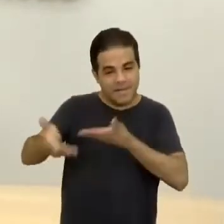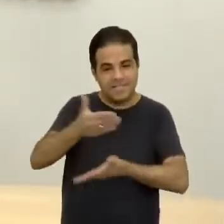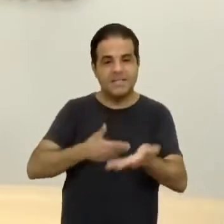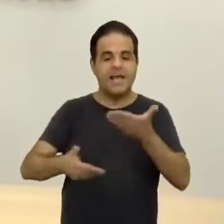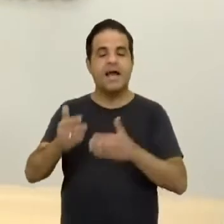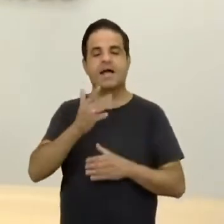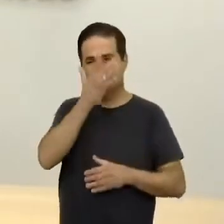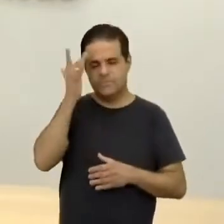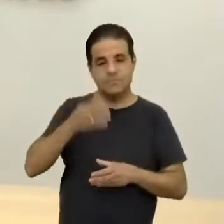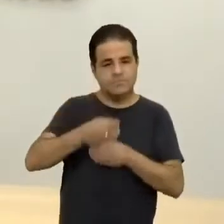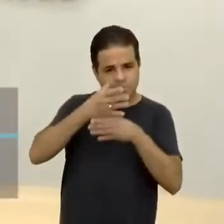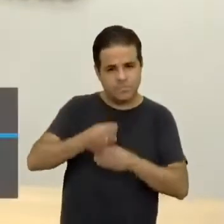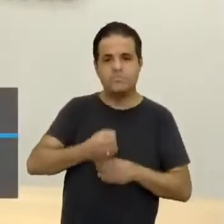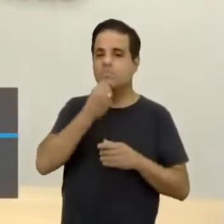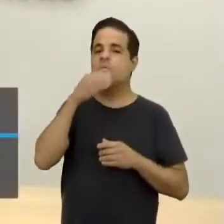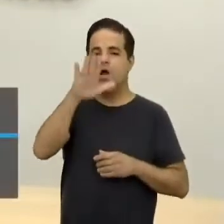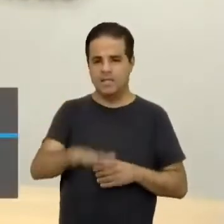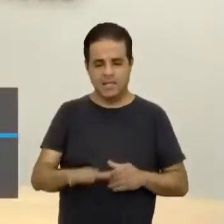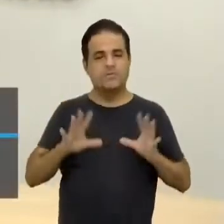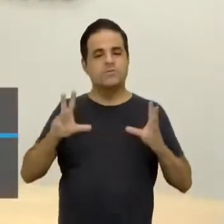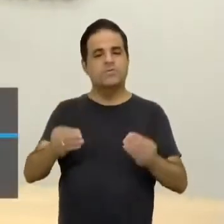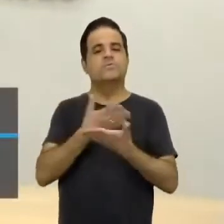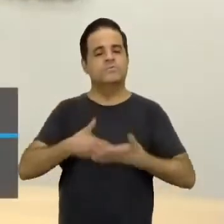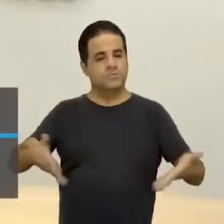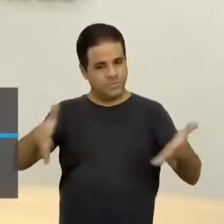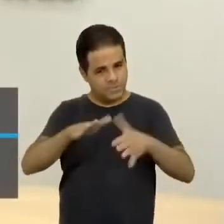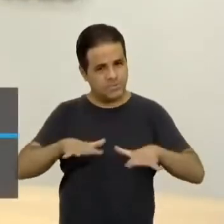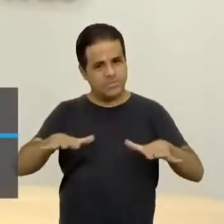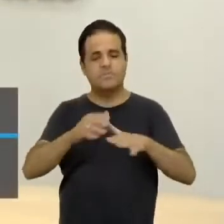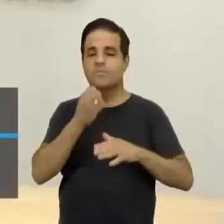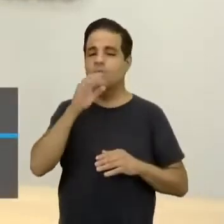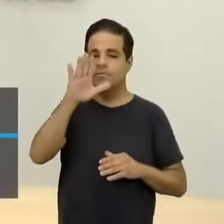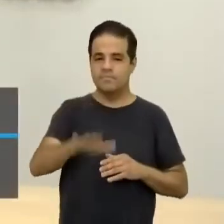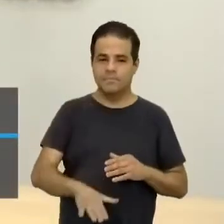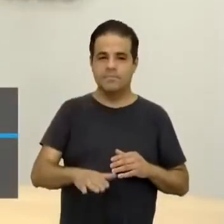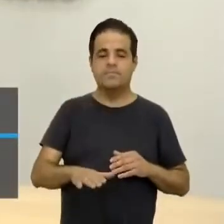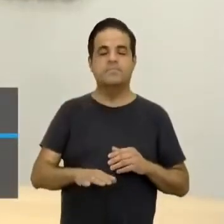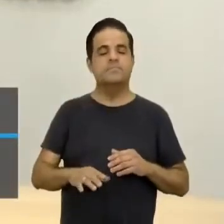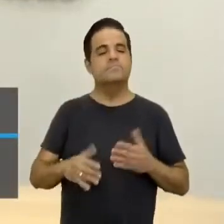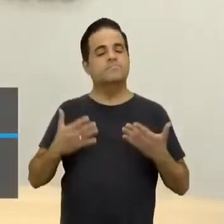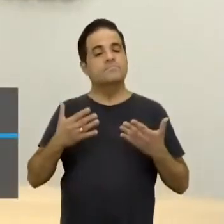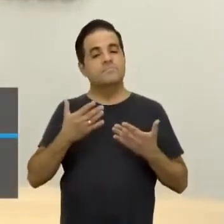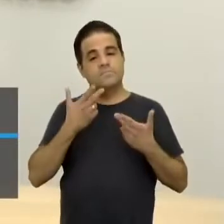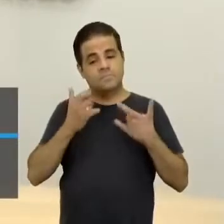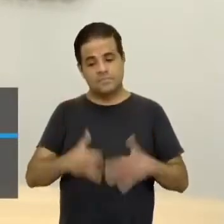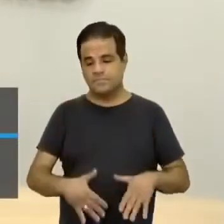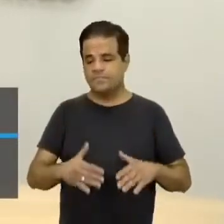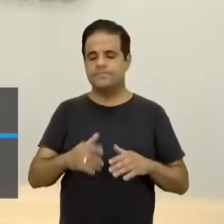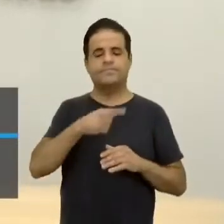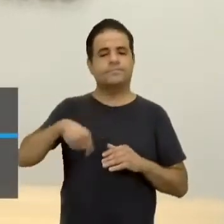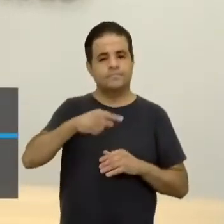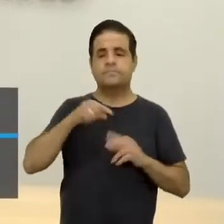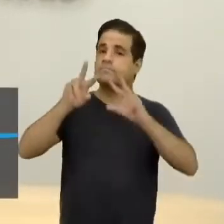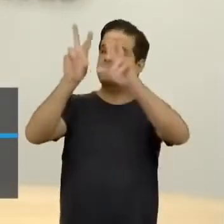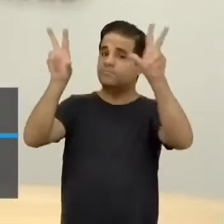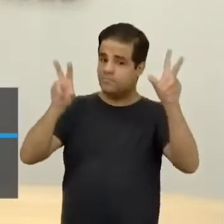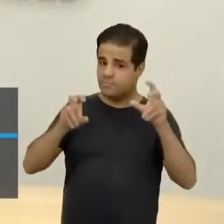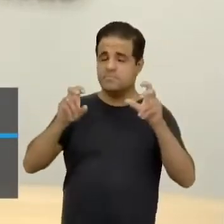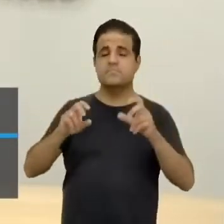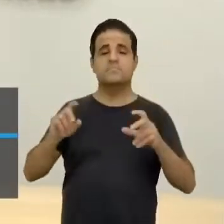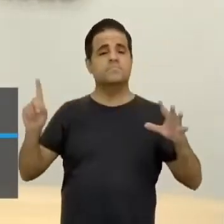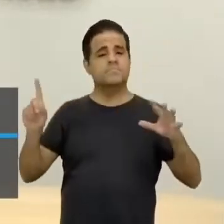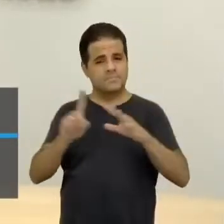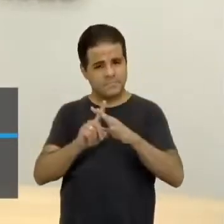a galera que está desejando uma boa tarde pra nós. Então, boa tarde caloroso. Quanto a essa questão da